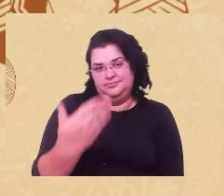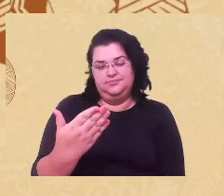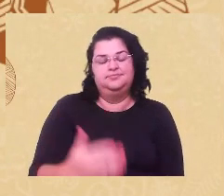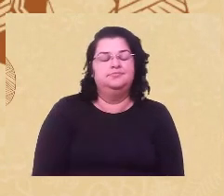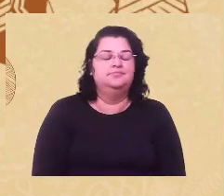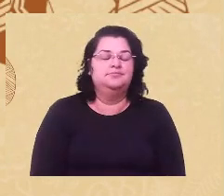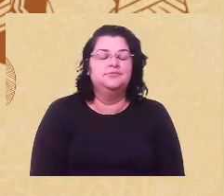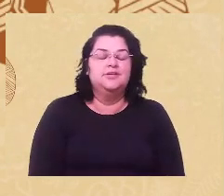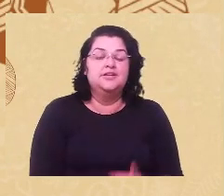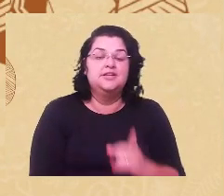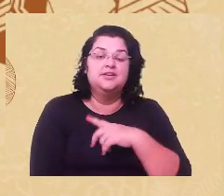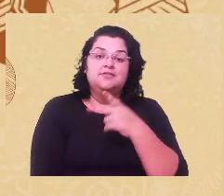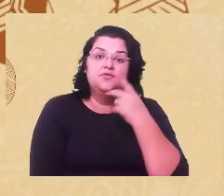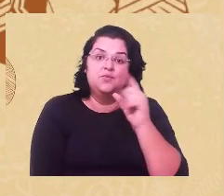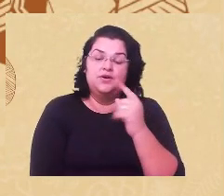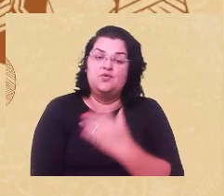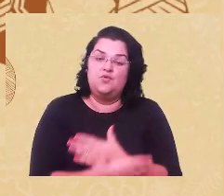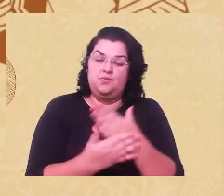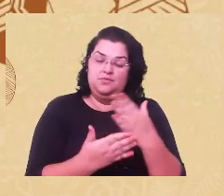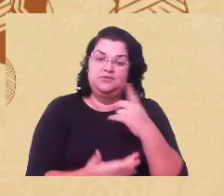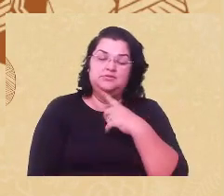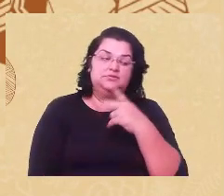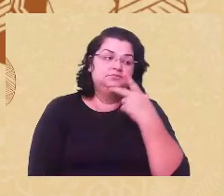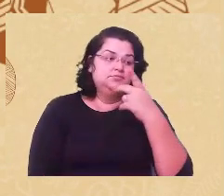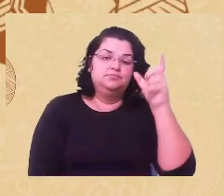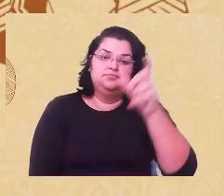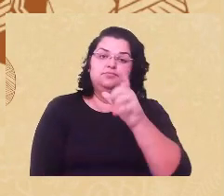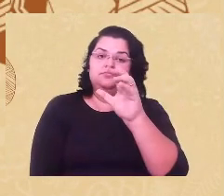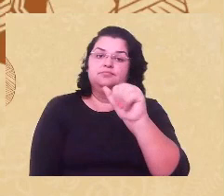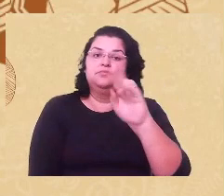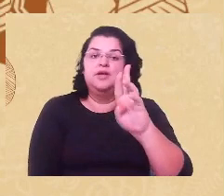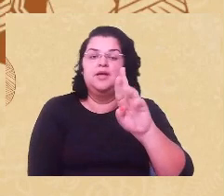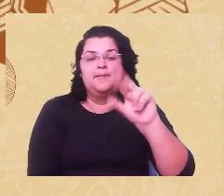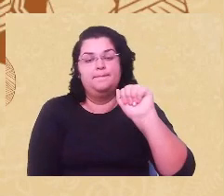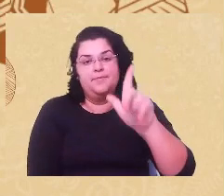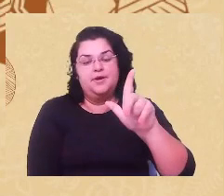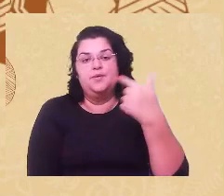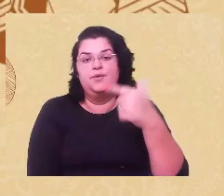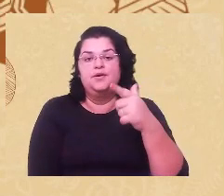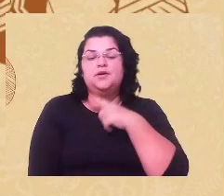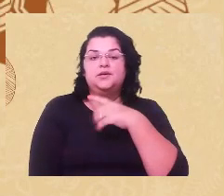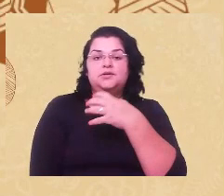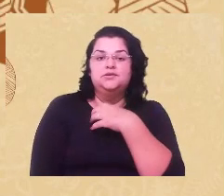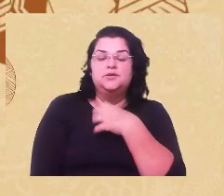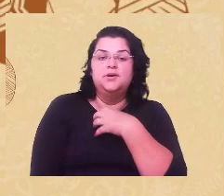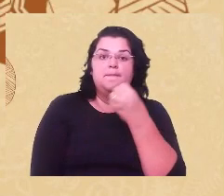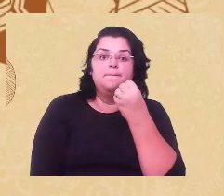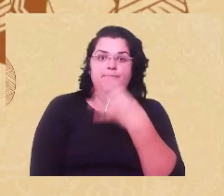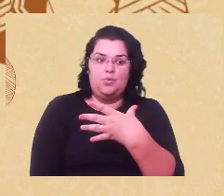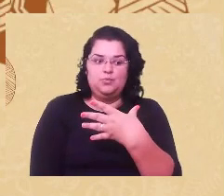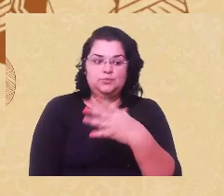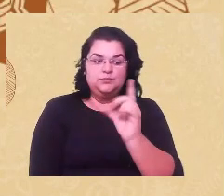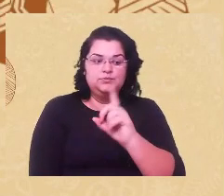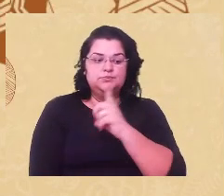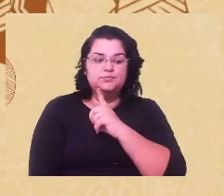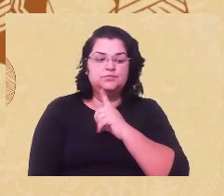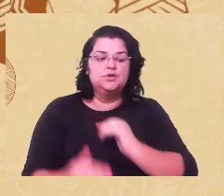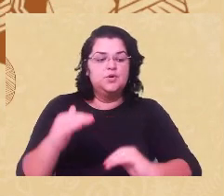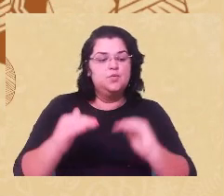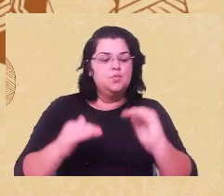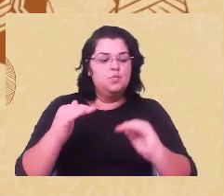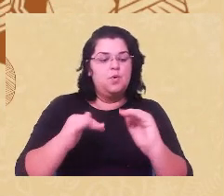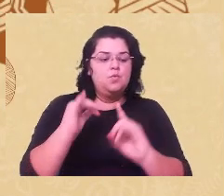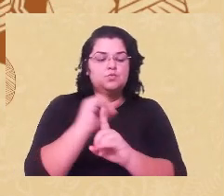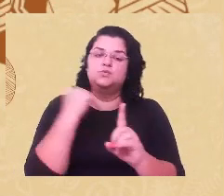dizendo com essa citação da Brandão e Cabral de que não há nada estritamente biológico, que não seja igualmente social e